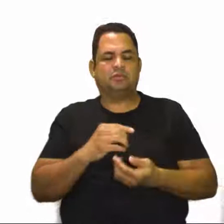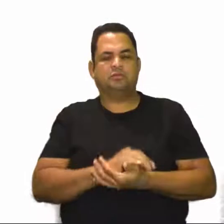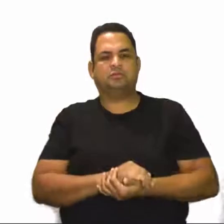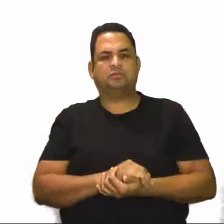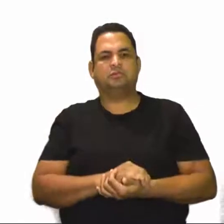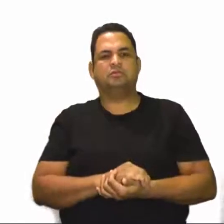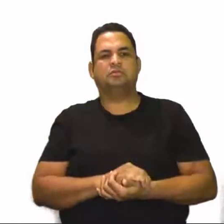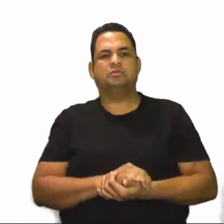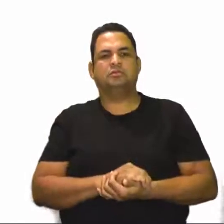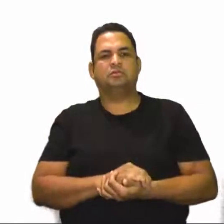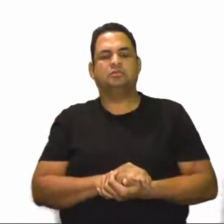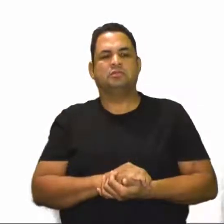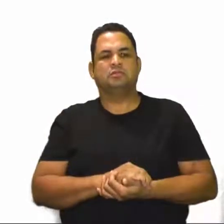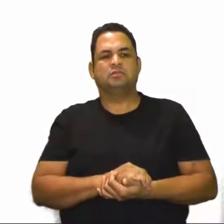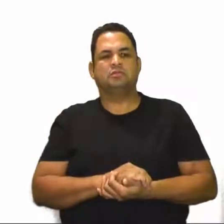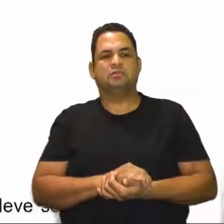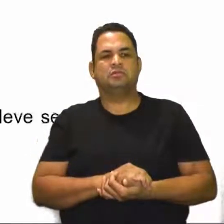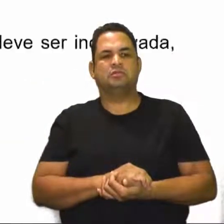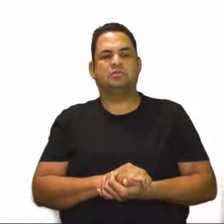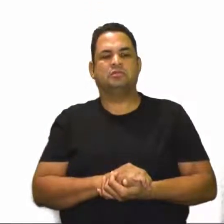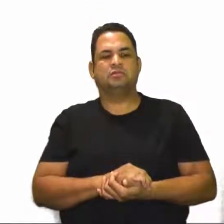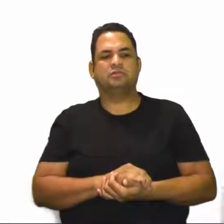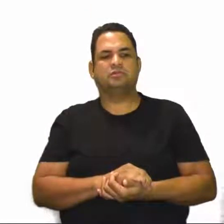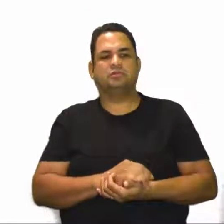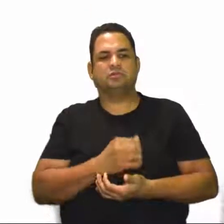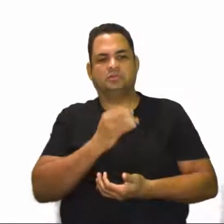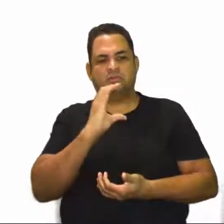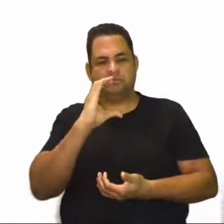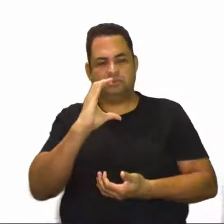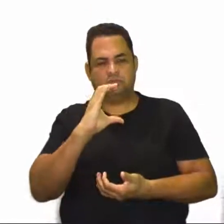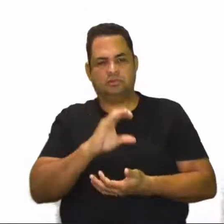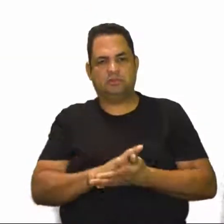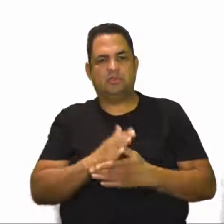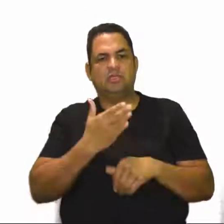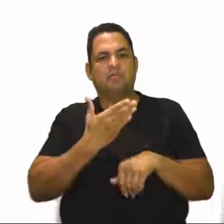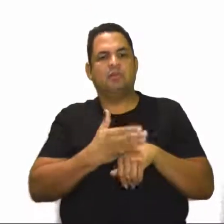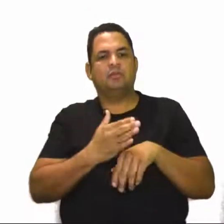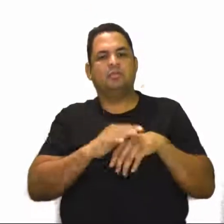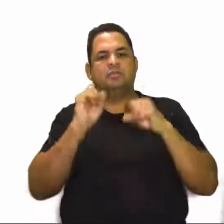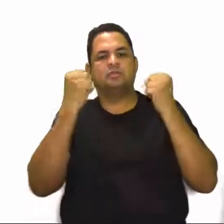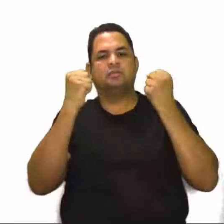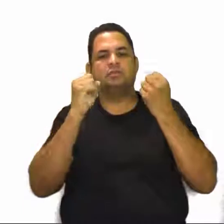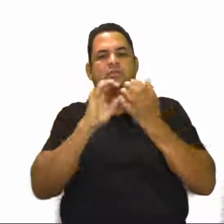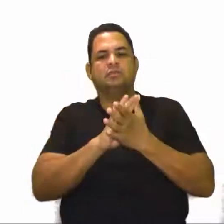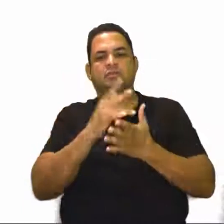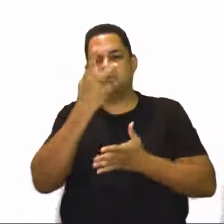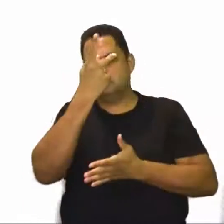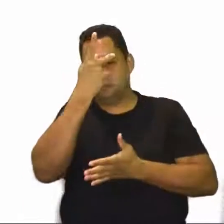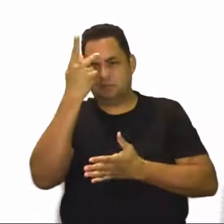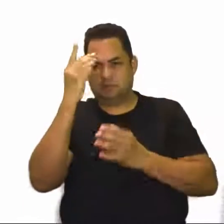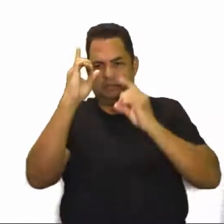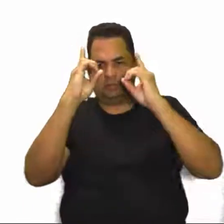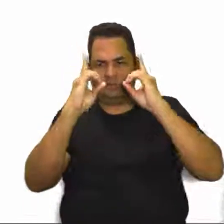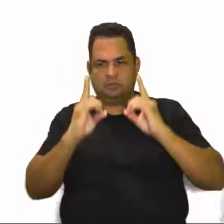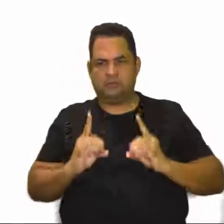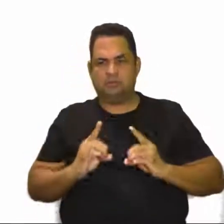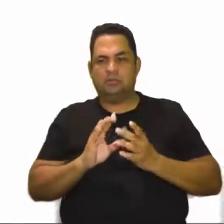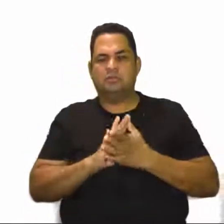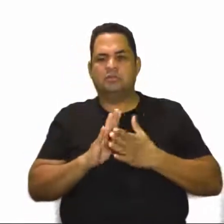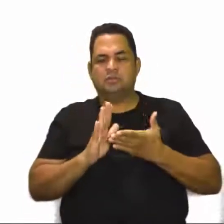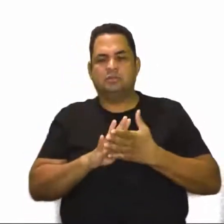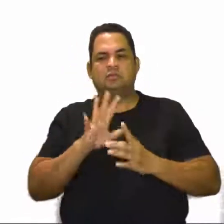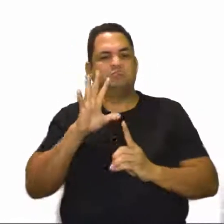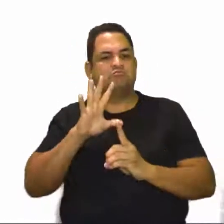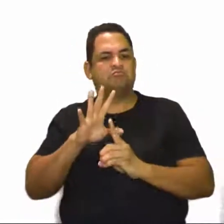pular essa, né, professora? Vamos para C, então. A prática da atividade física pela pessoa com deficiência